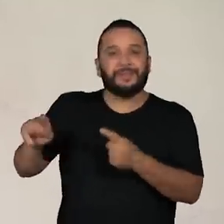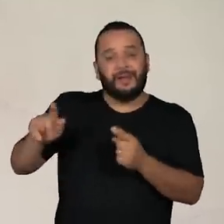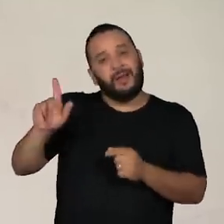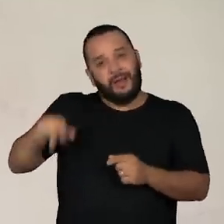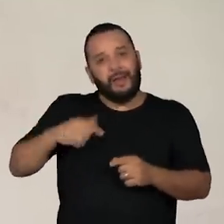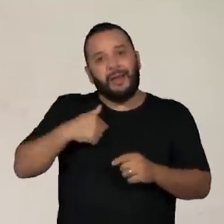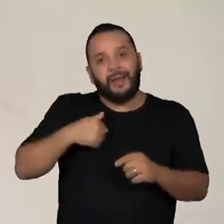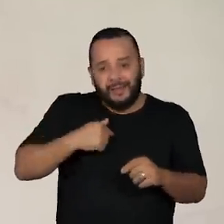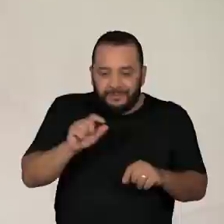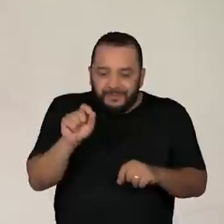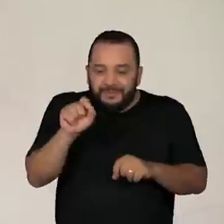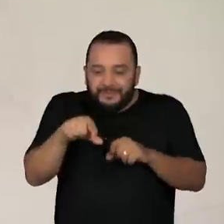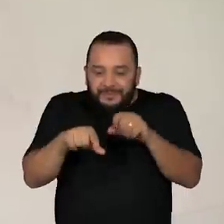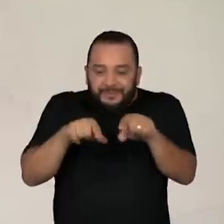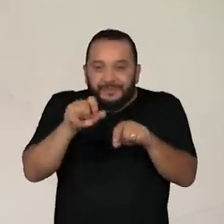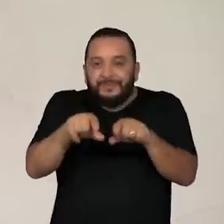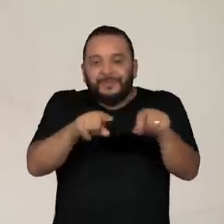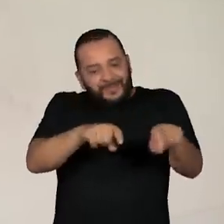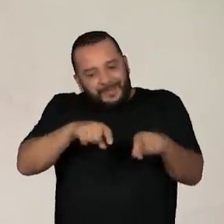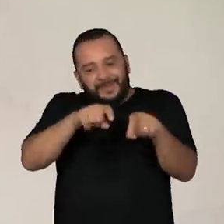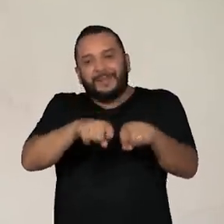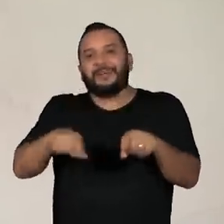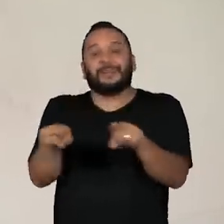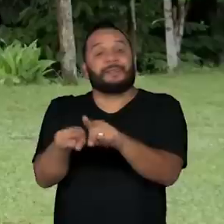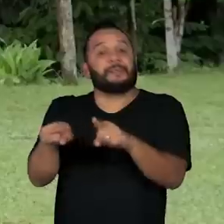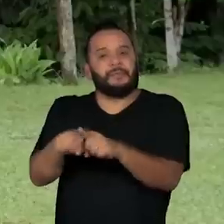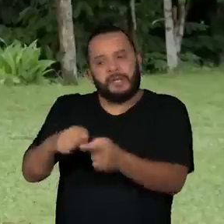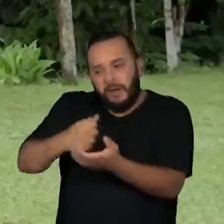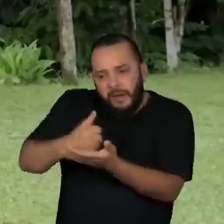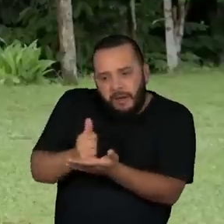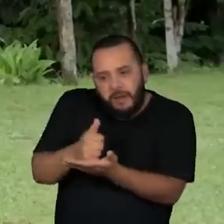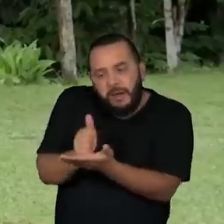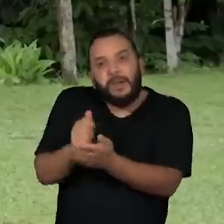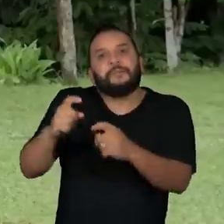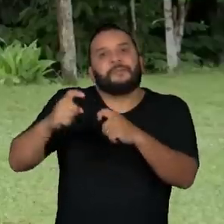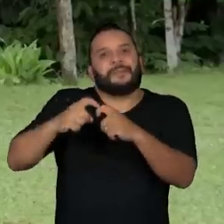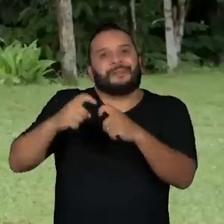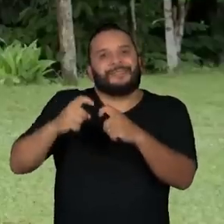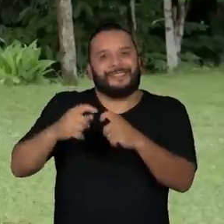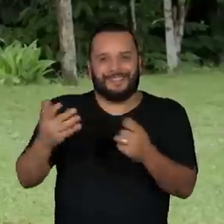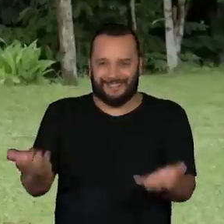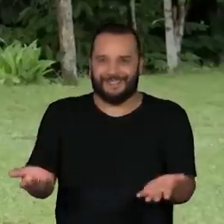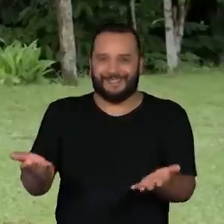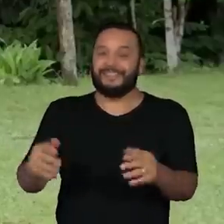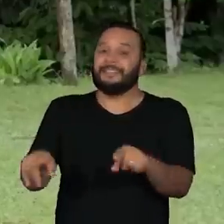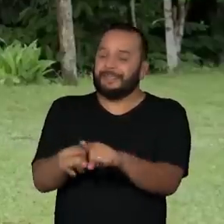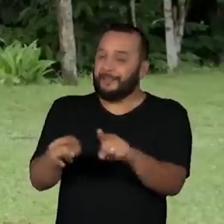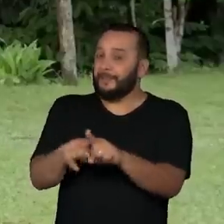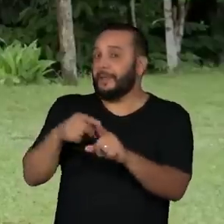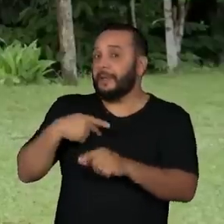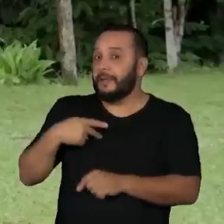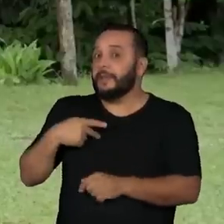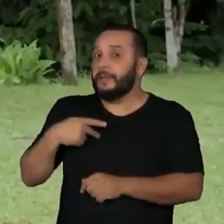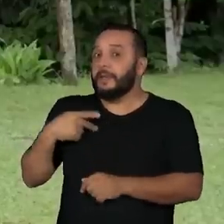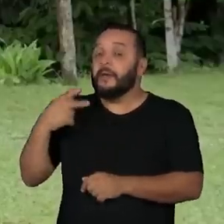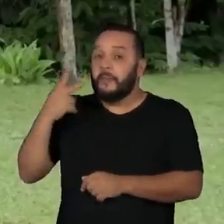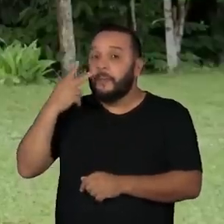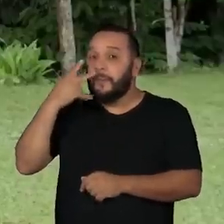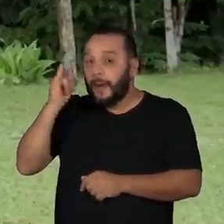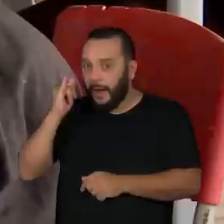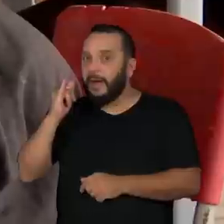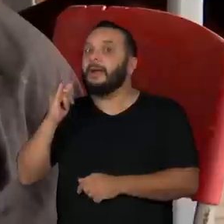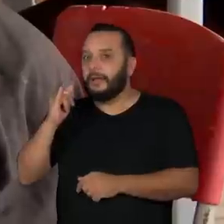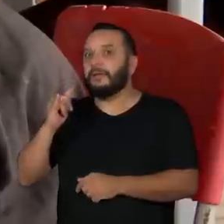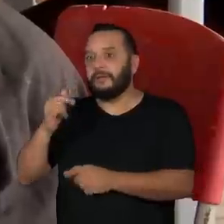É na medicina? Os pais vêm visitar e também contribuem na